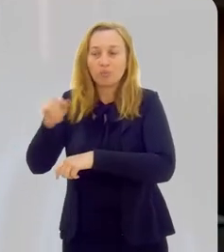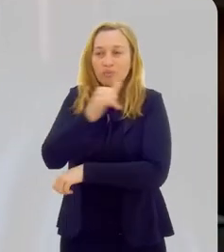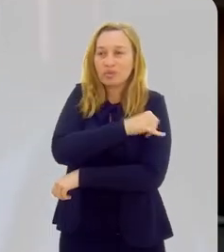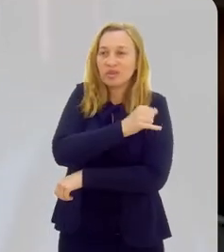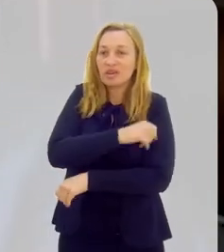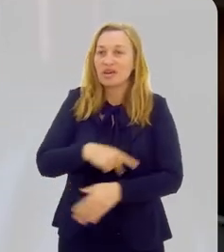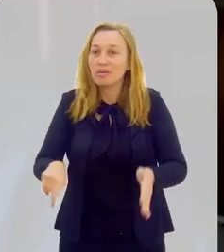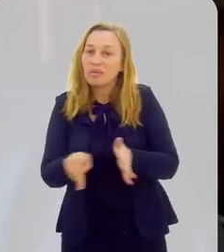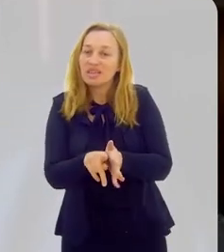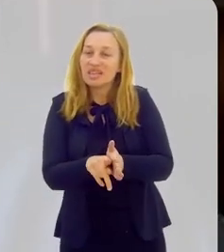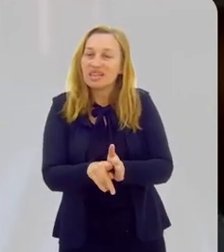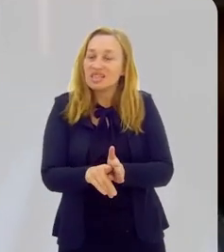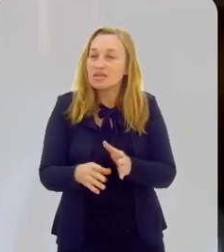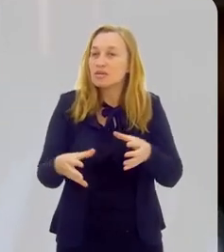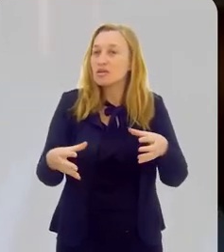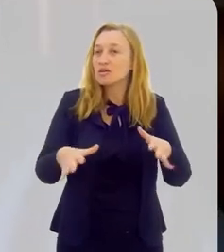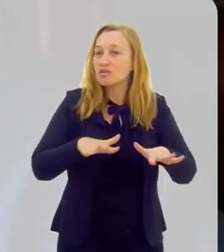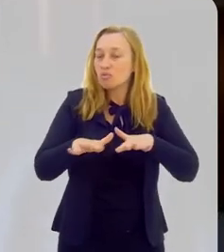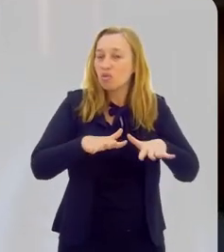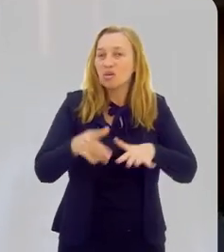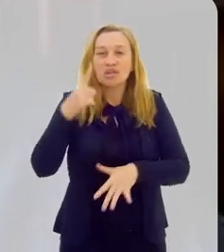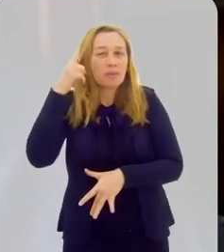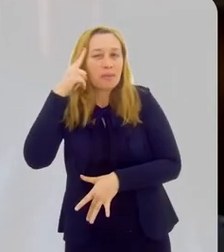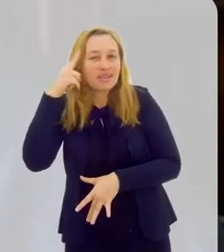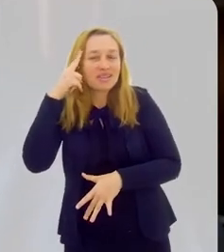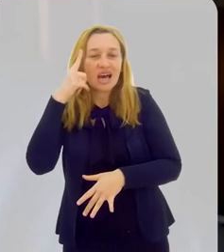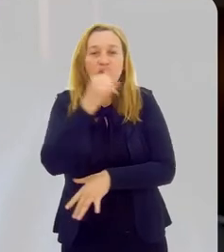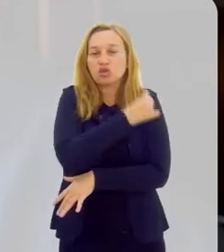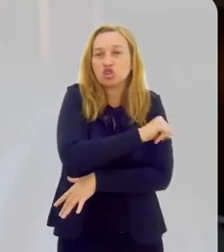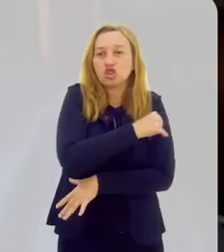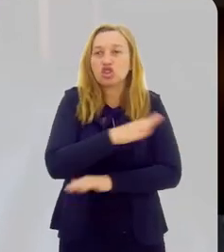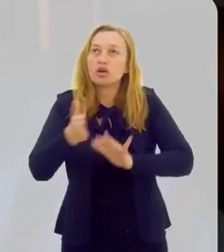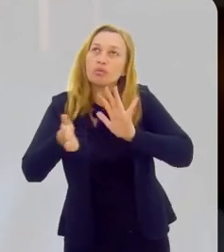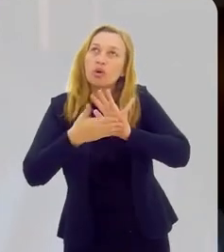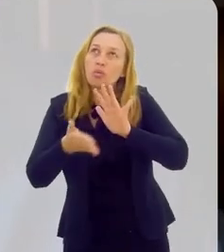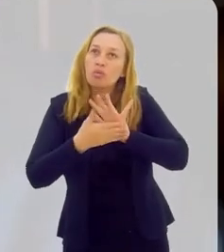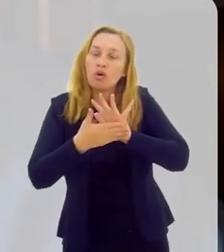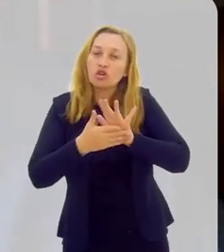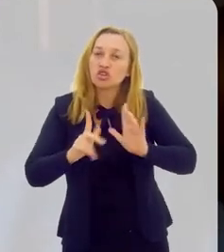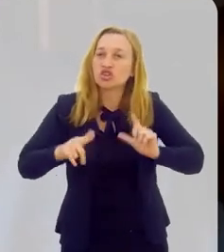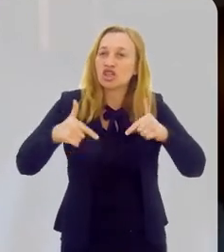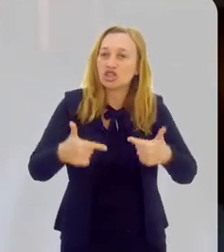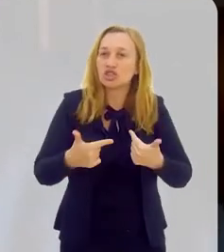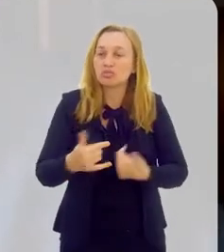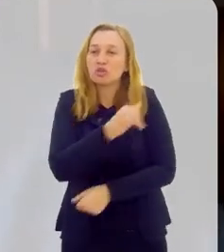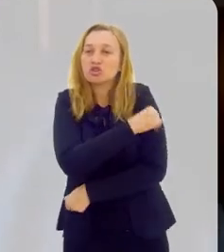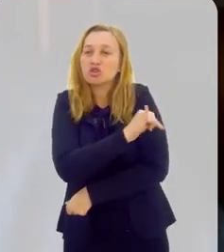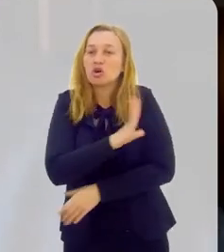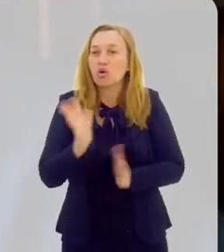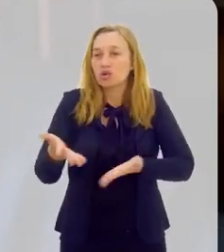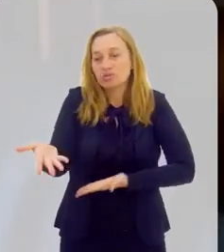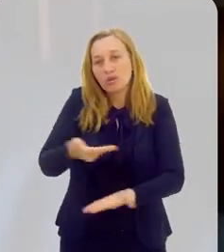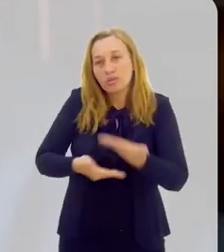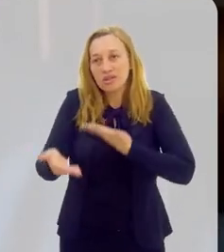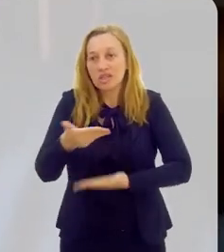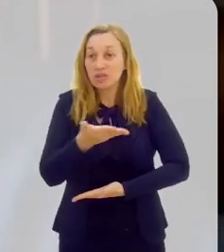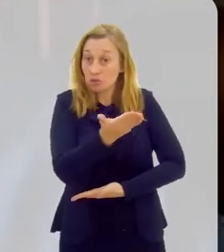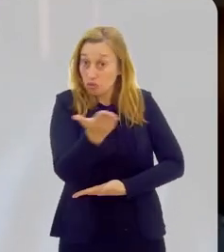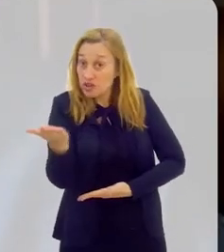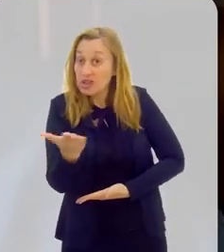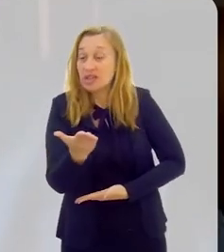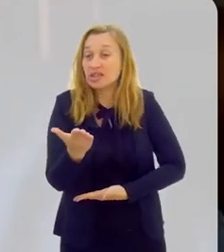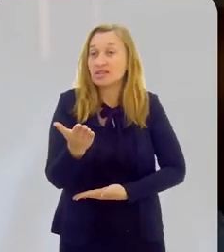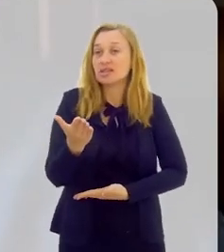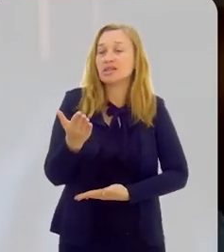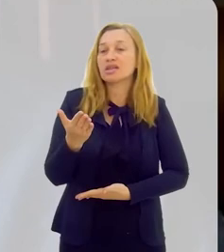Janeiro, ela faz parte desse movimento de pensar o Rio de Janeiro, de propor ações para o Rio de Janeiro. Hoje, nós temos uma